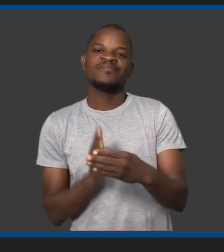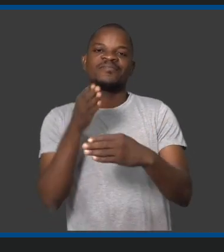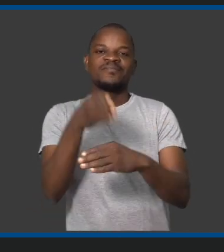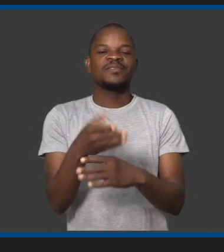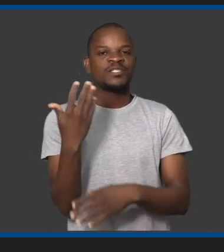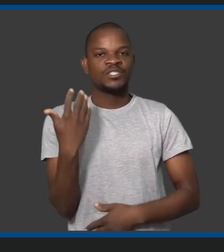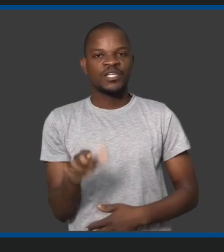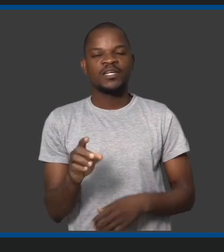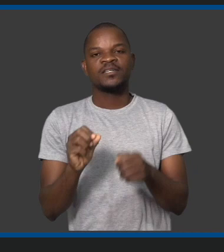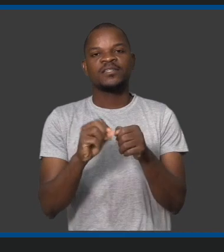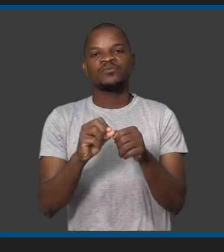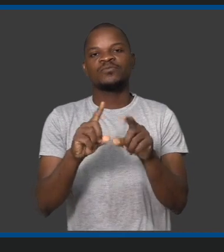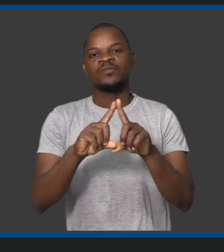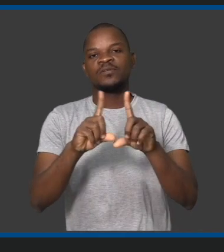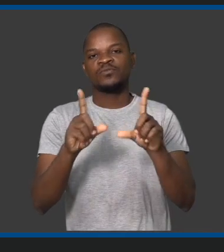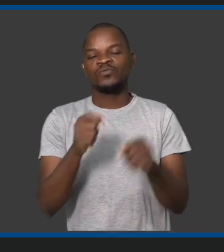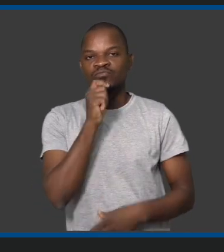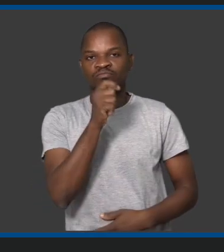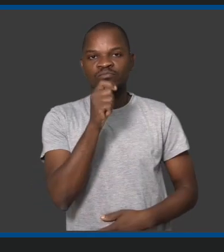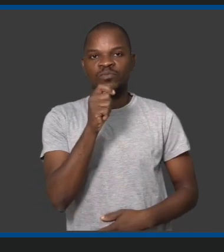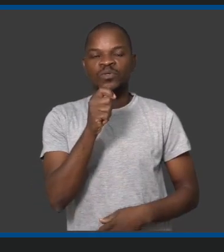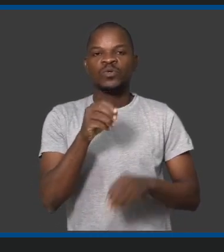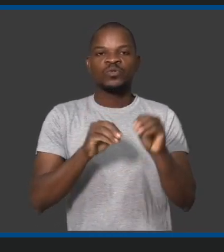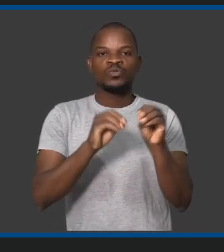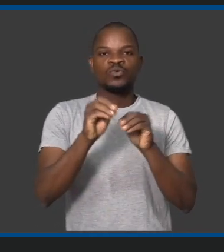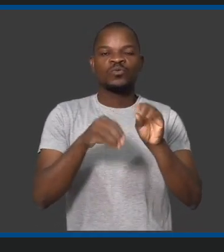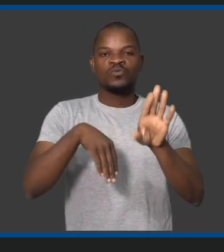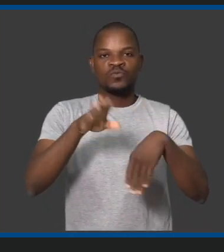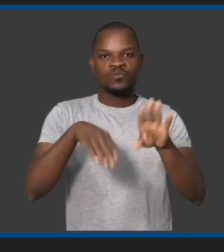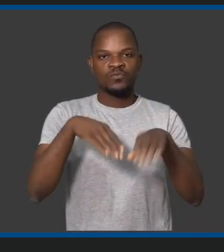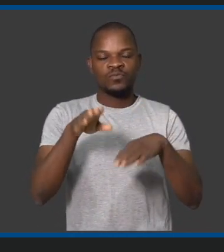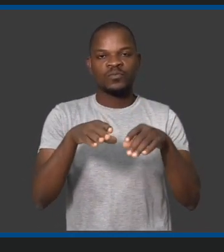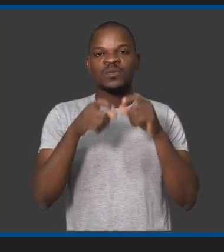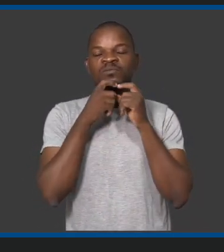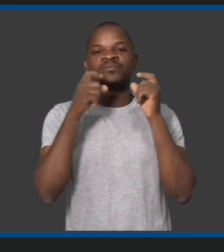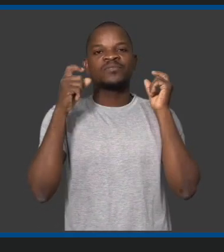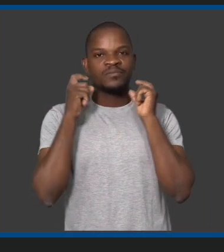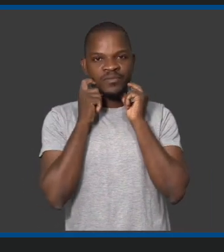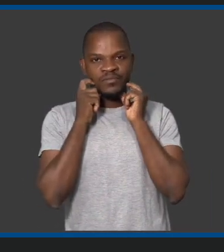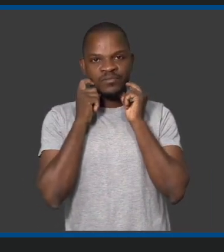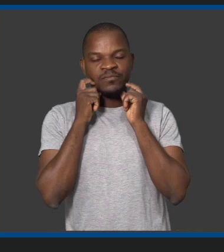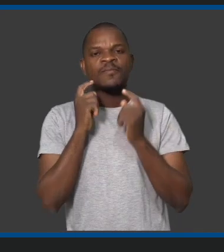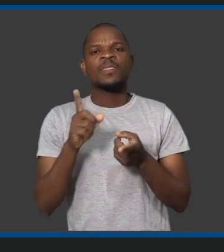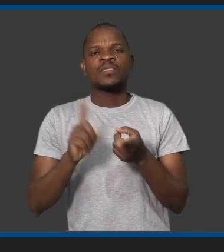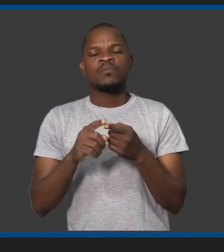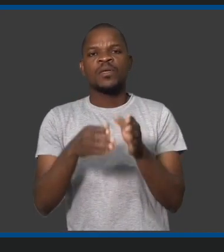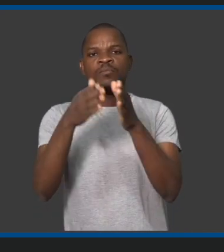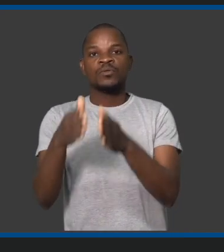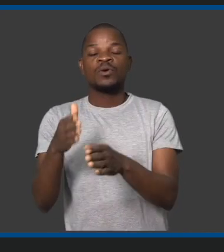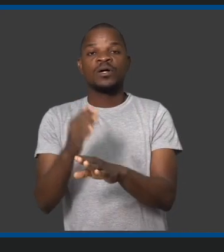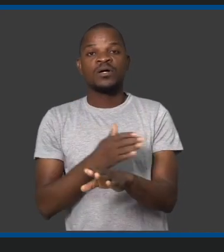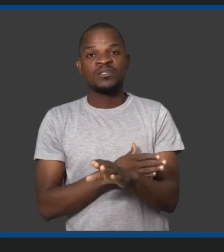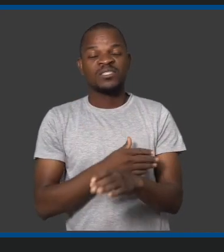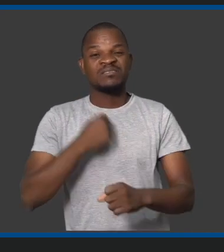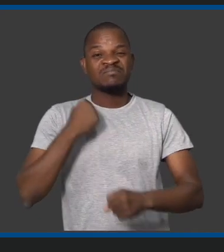classe enfrentava para cobrir os jogos do Moçambola. a maior prova futebolística do país. Os jornalistas